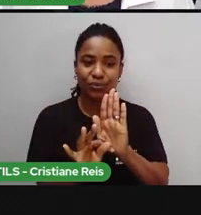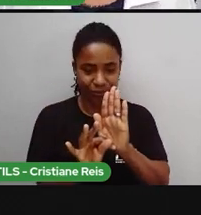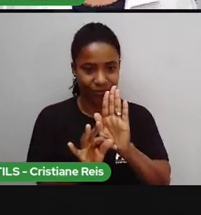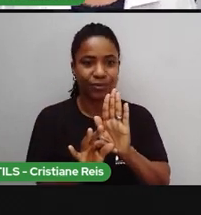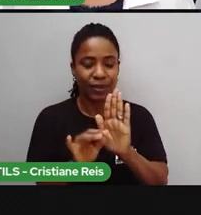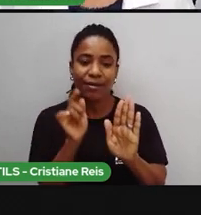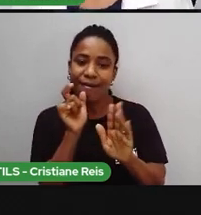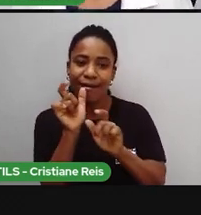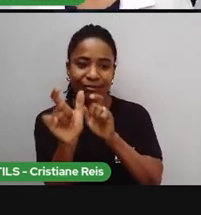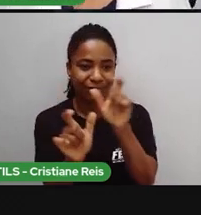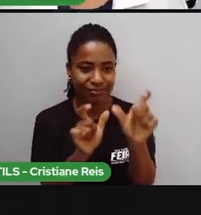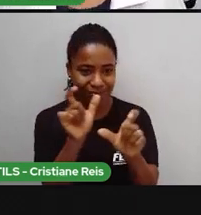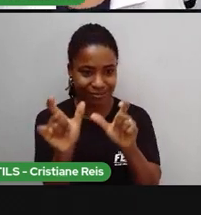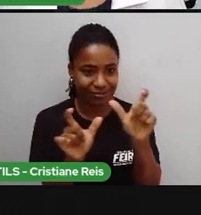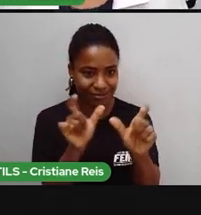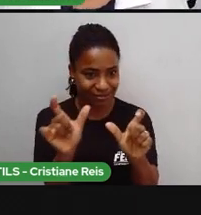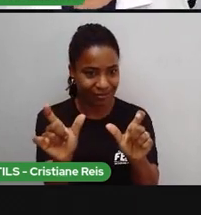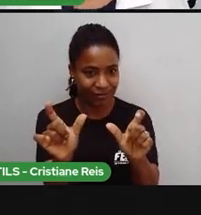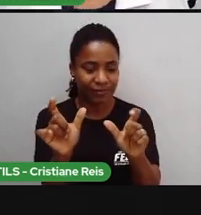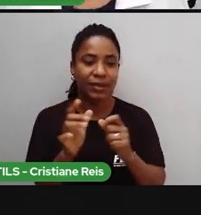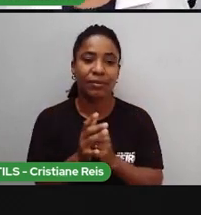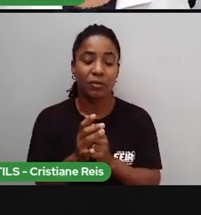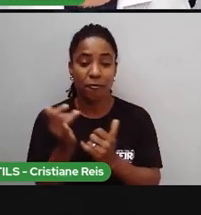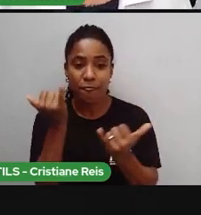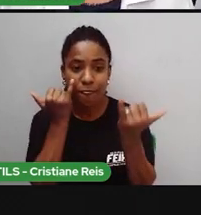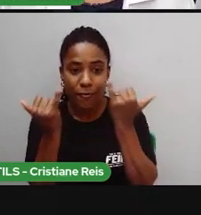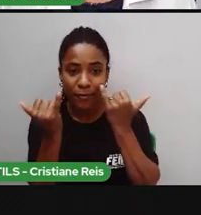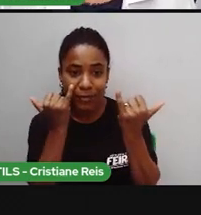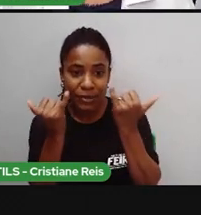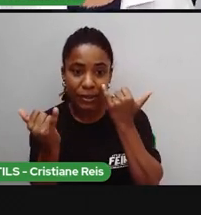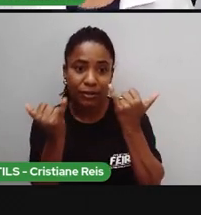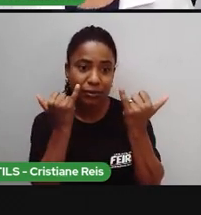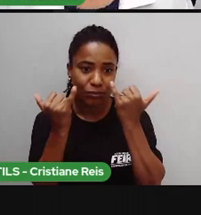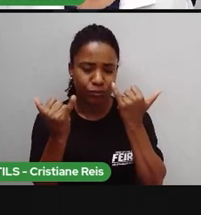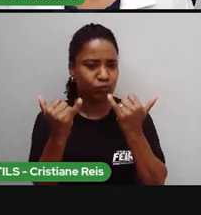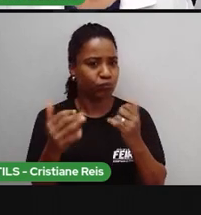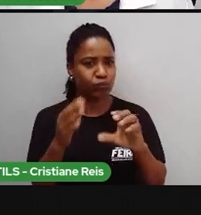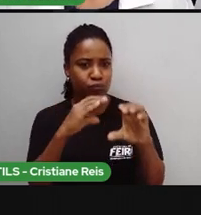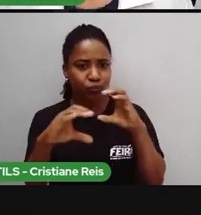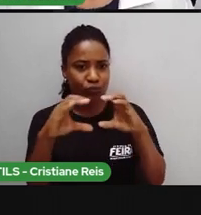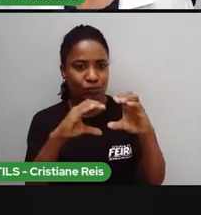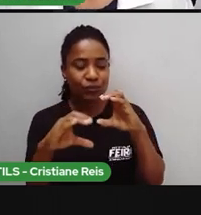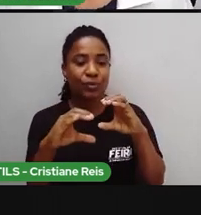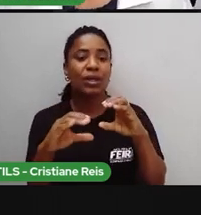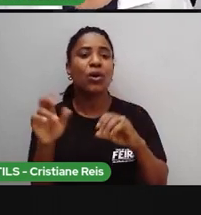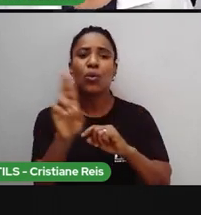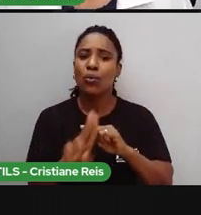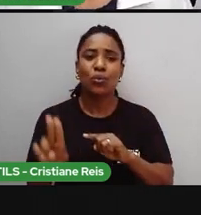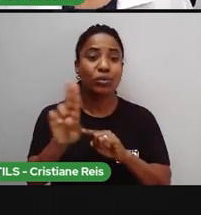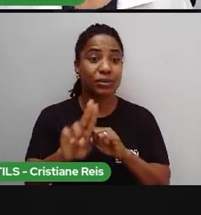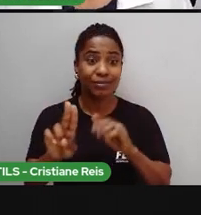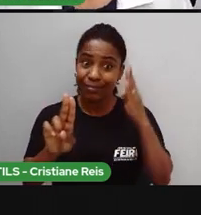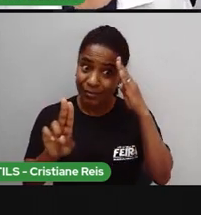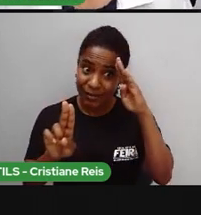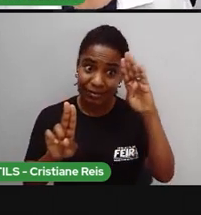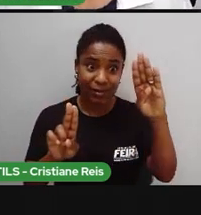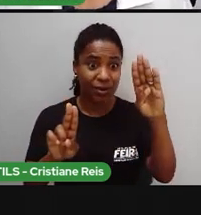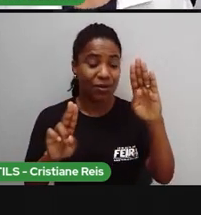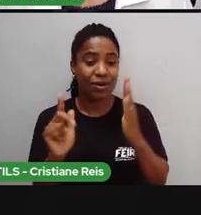para comunicar informações. E ele também é muito utilizado pela mídia jornalística.